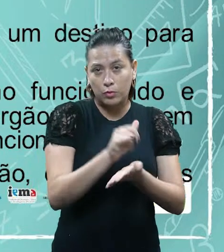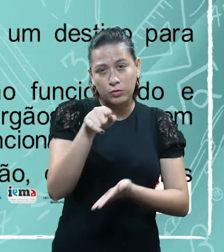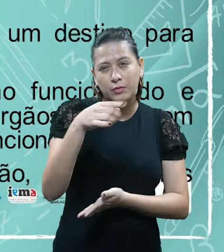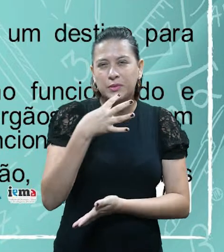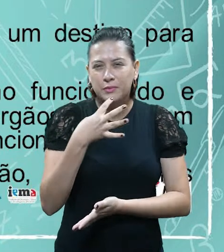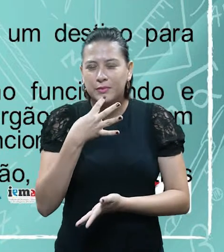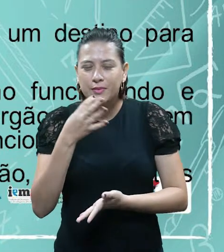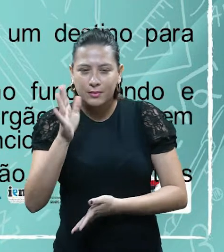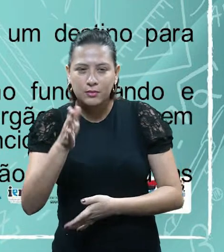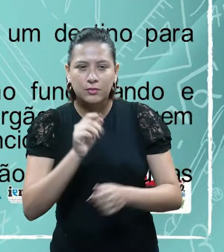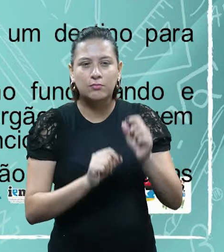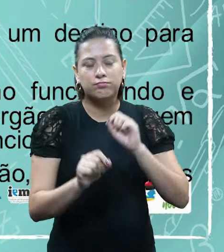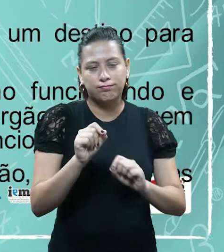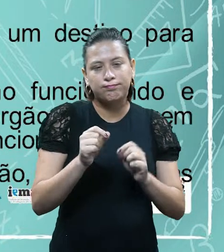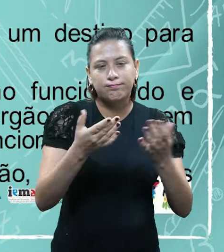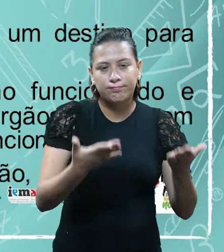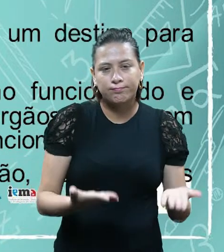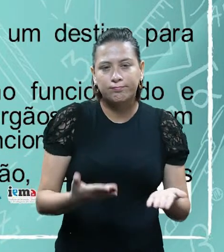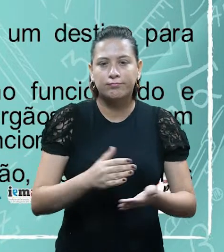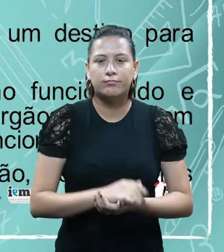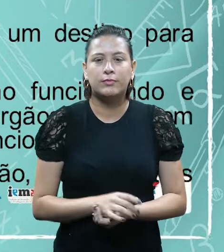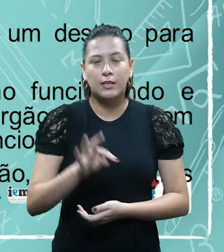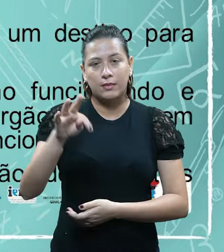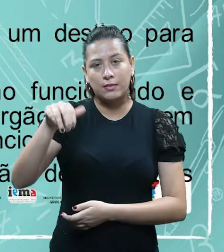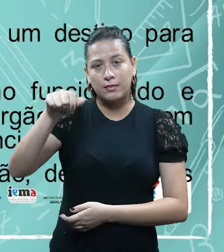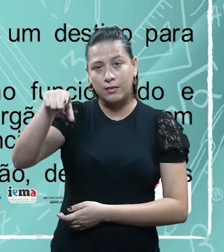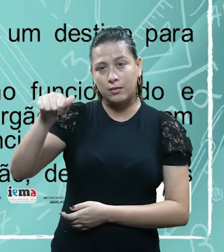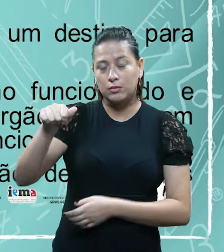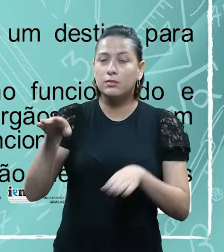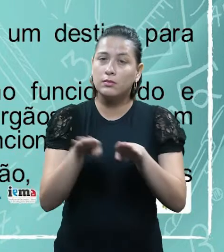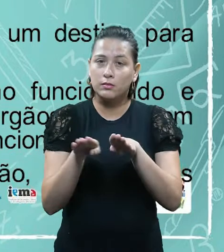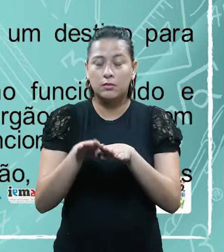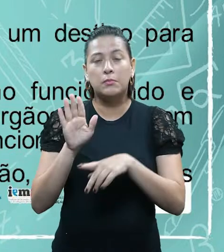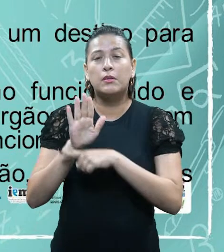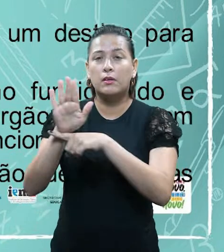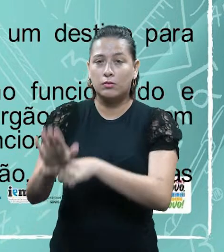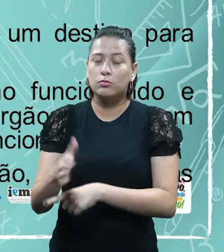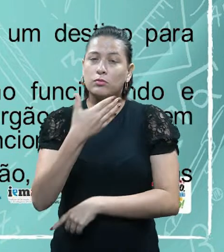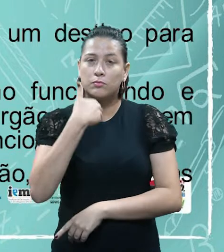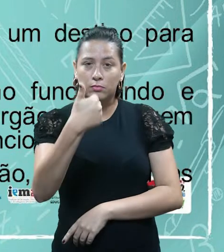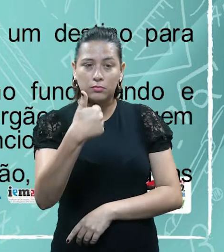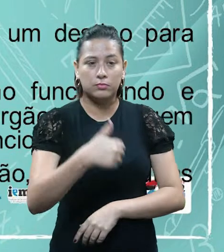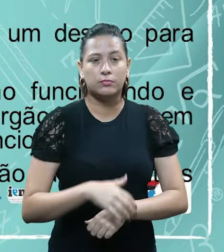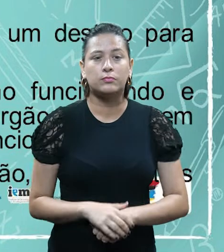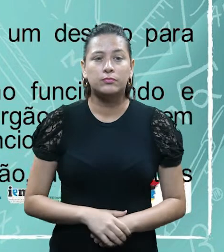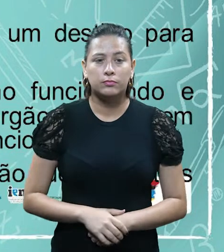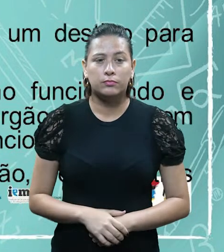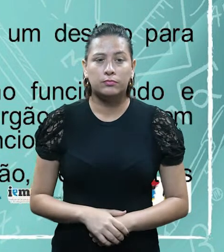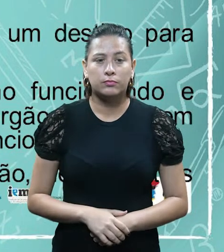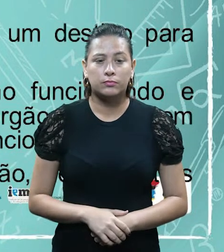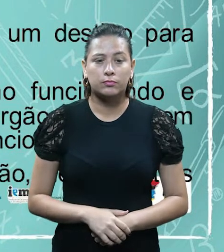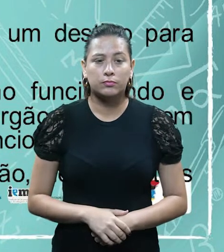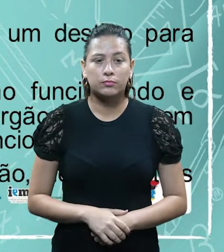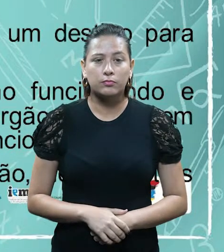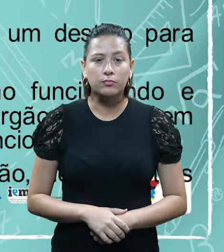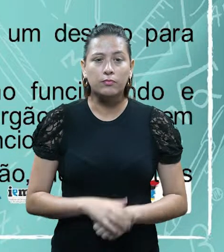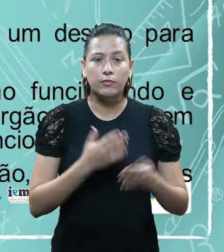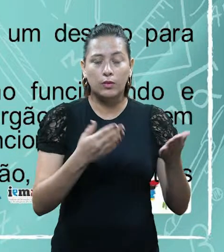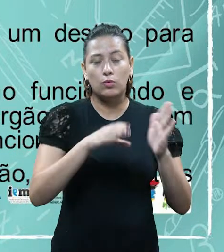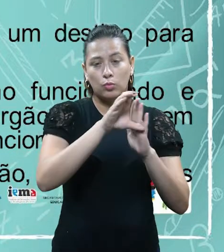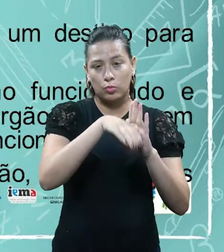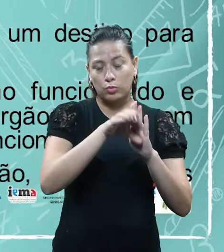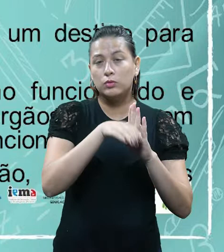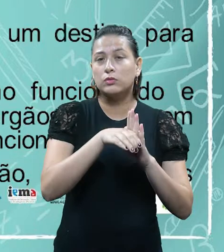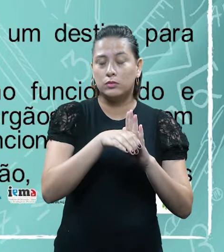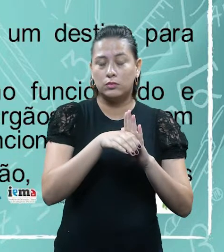que é justamente o imposto, as taxas e as contribuições de melhoria. A gente tem que ver, justamente, a definição de imposto